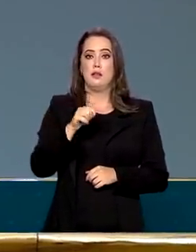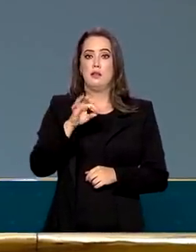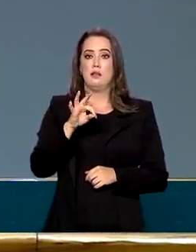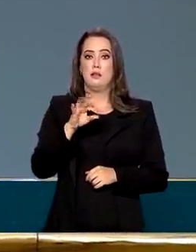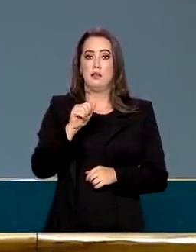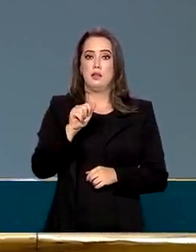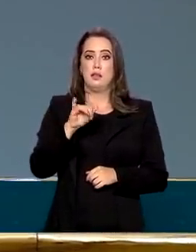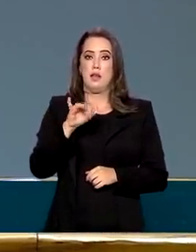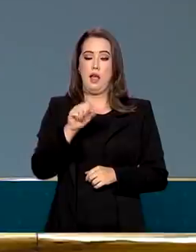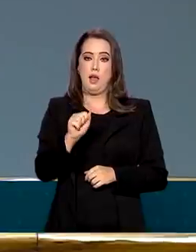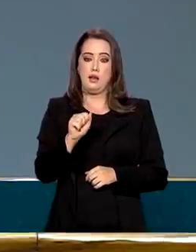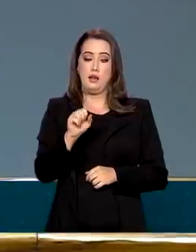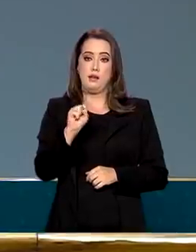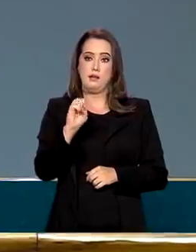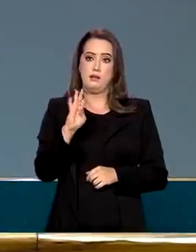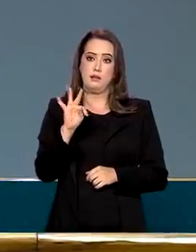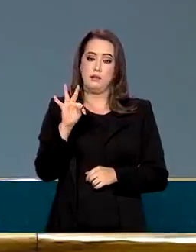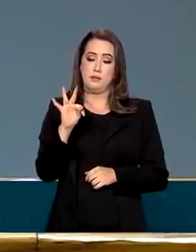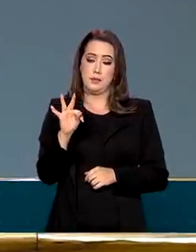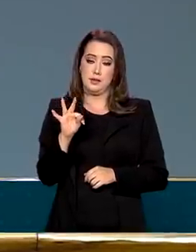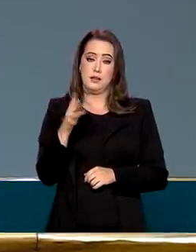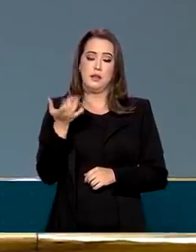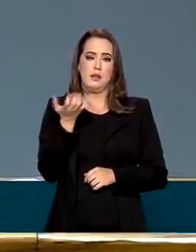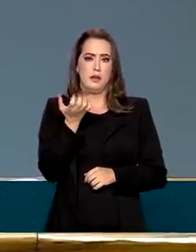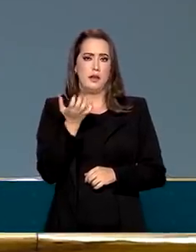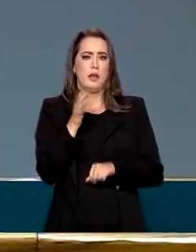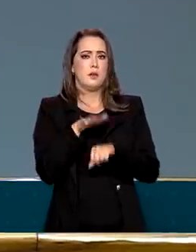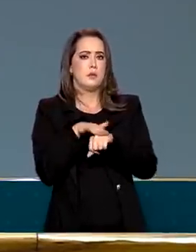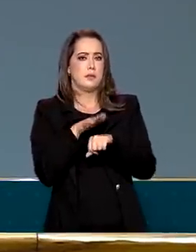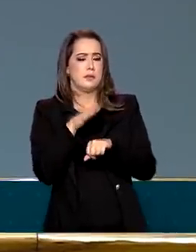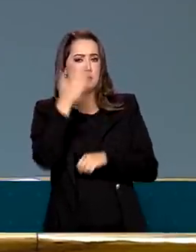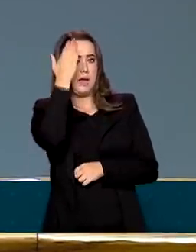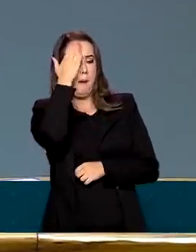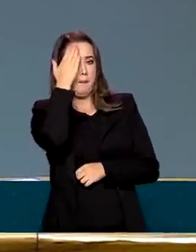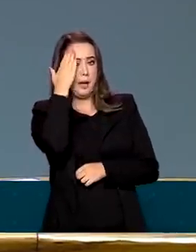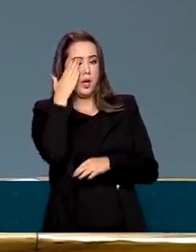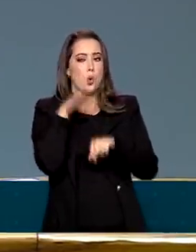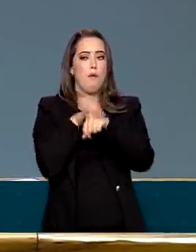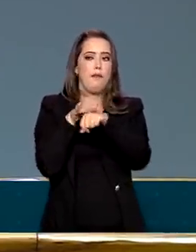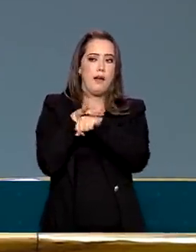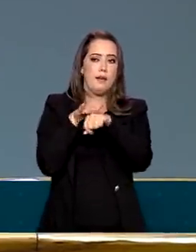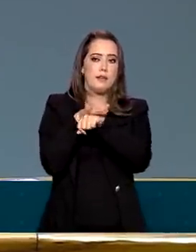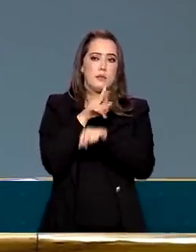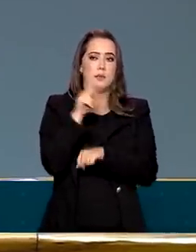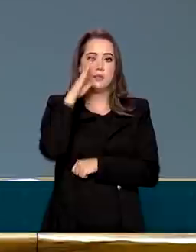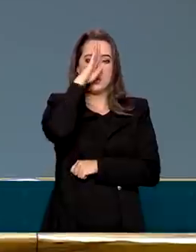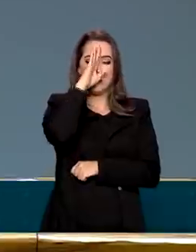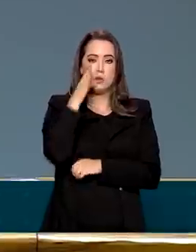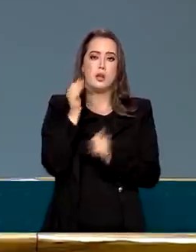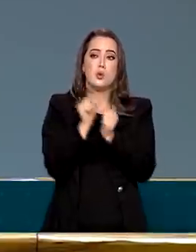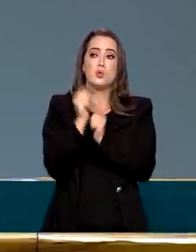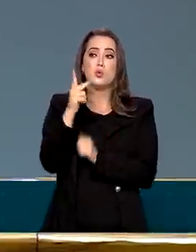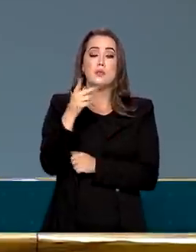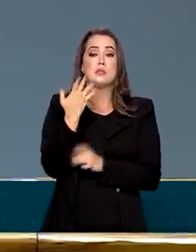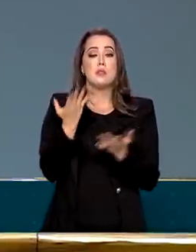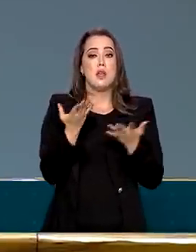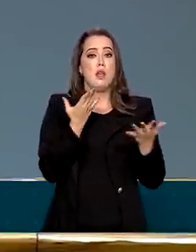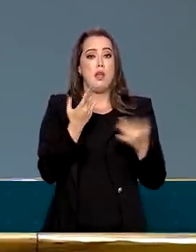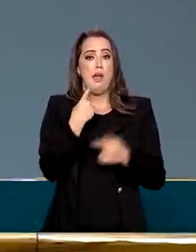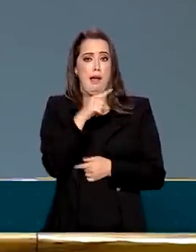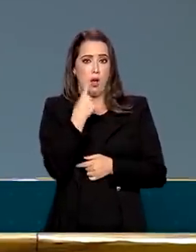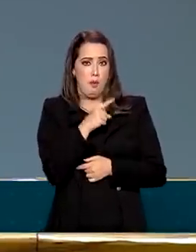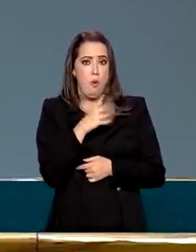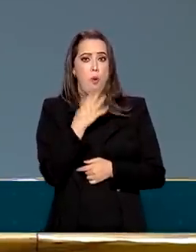conversa do presidente Jair Bolsonaro e o senhor, que durou pouco mais de meia hora. Se o senhor reclamou desse movimento da ala política para tentar